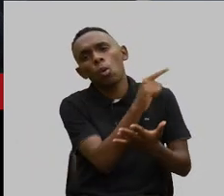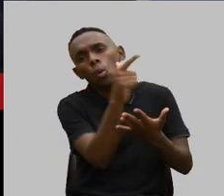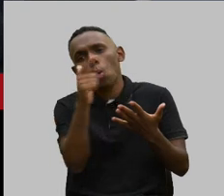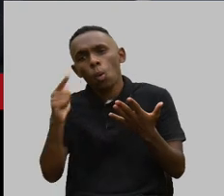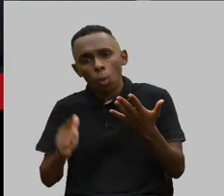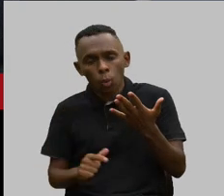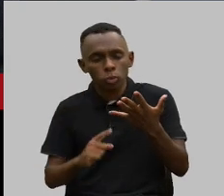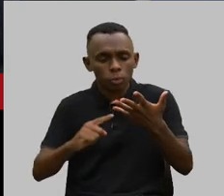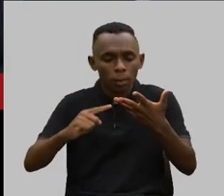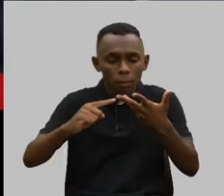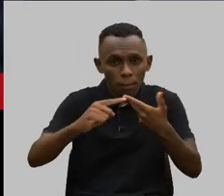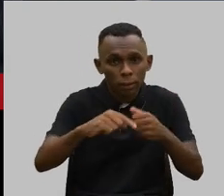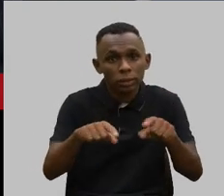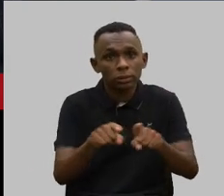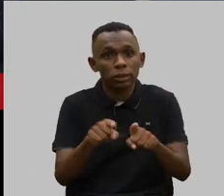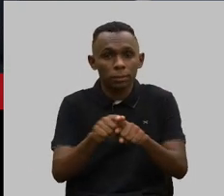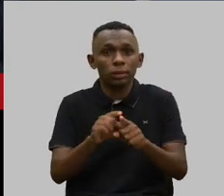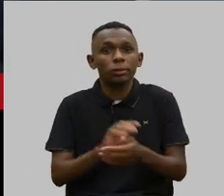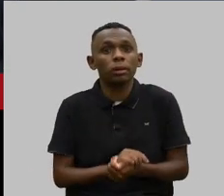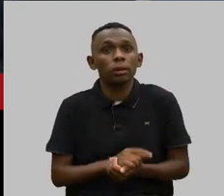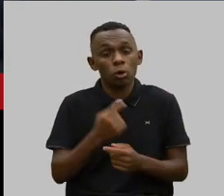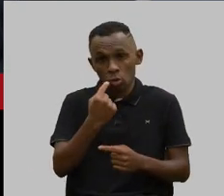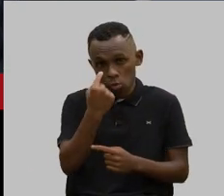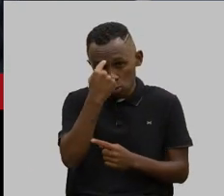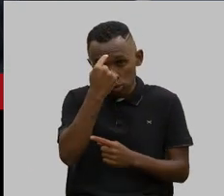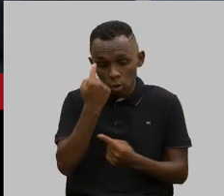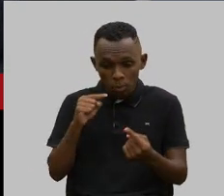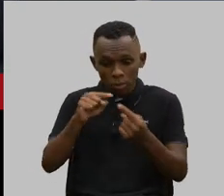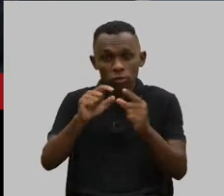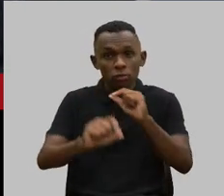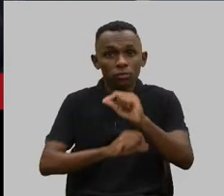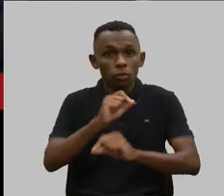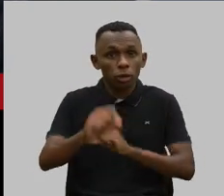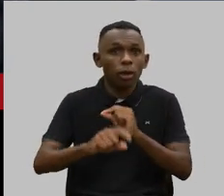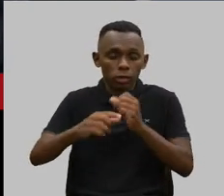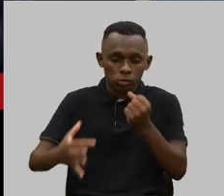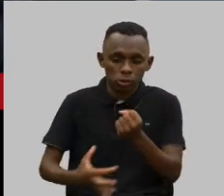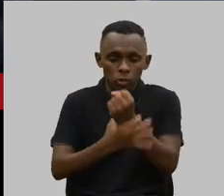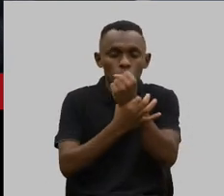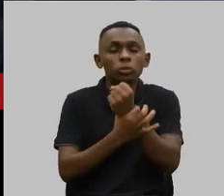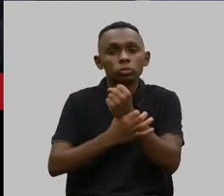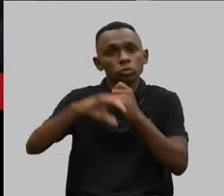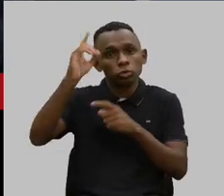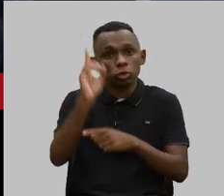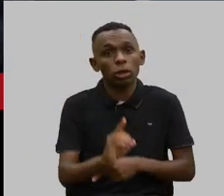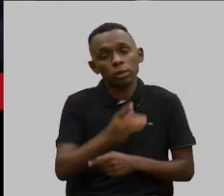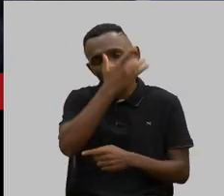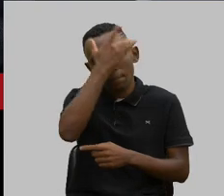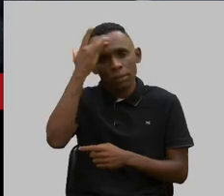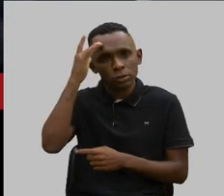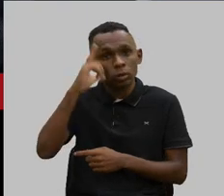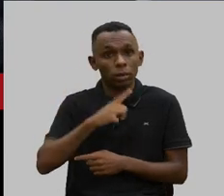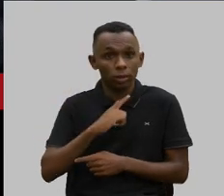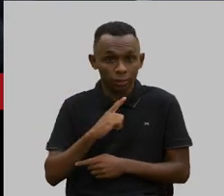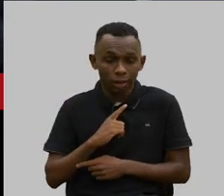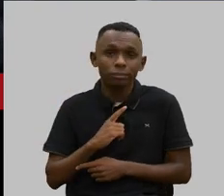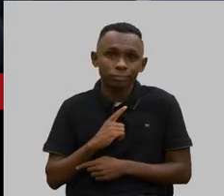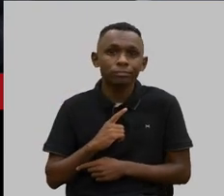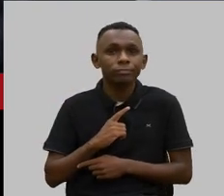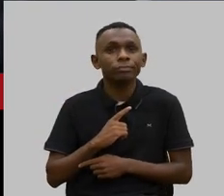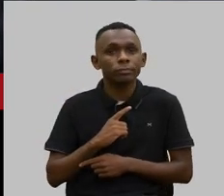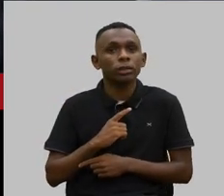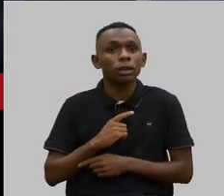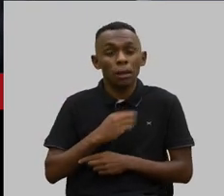representantes, em que a ideia dessa rede é exatamente assegurar os direitos da pessoa com deficiência, principalmente